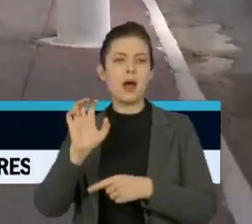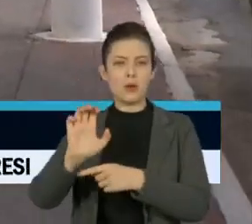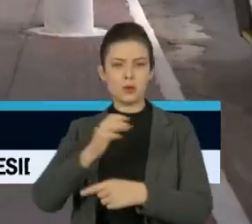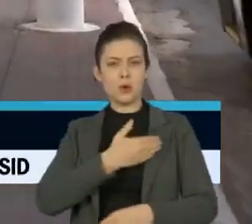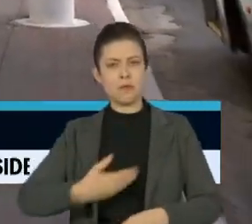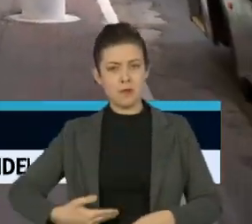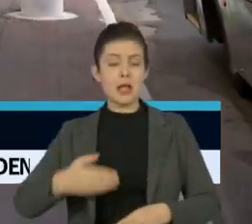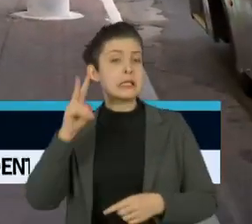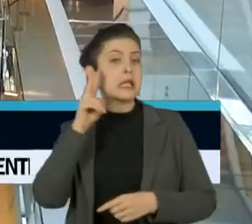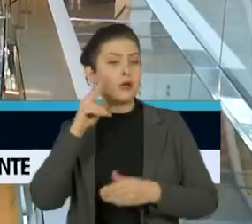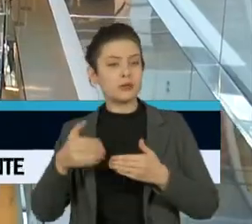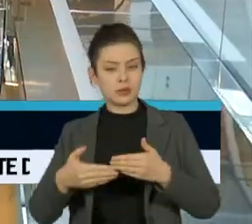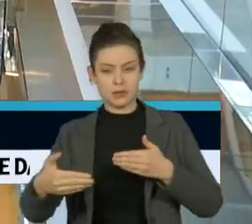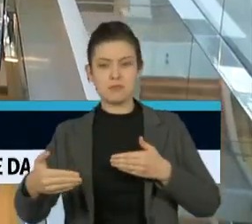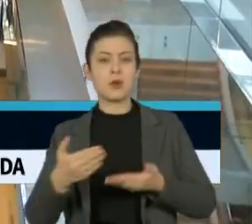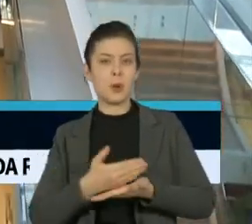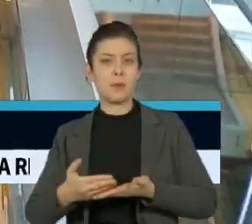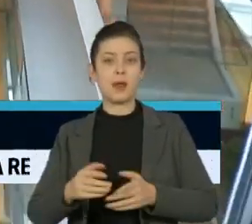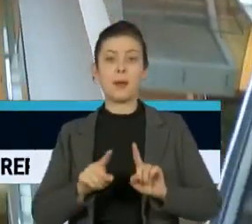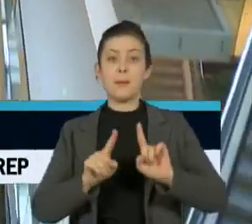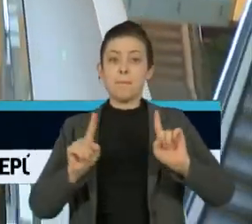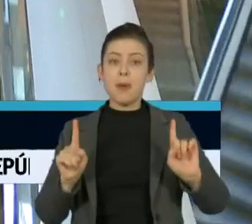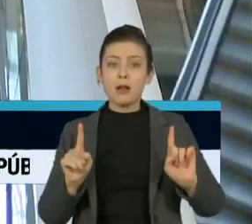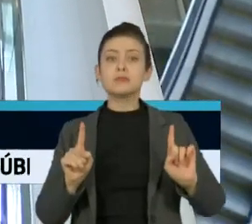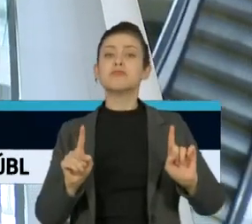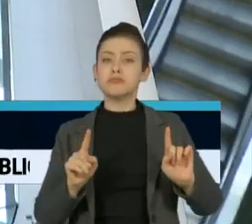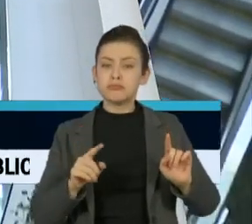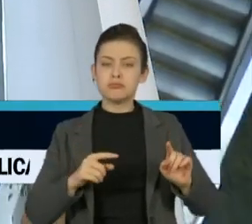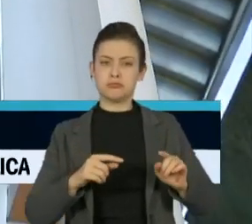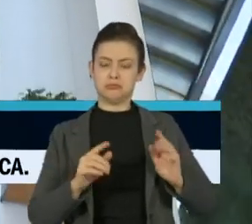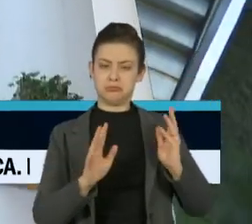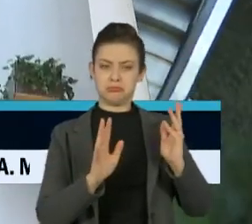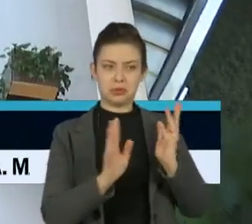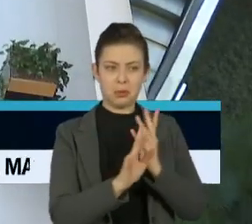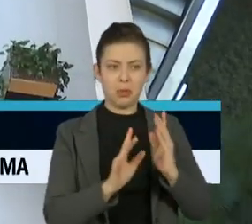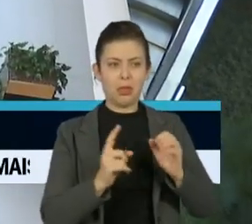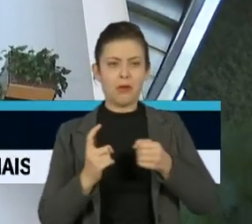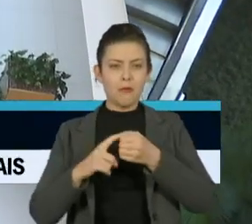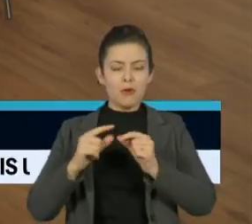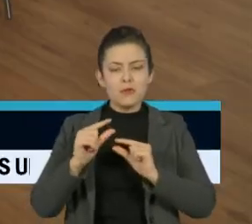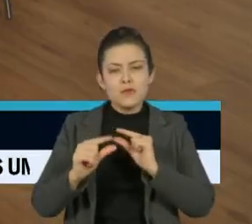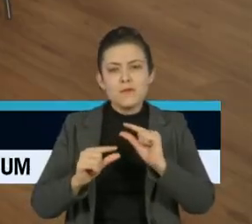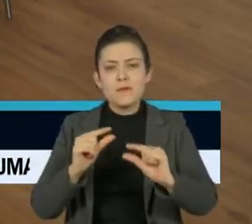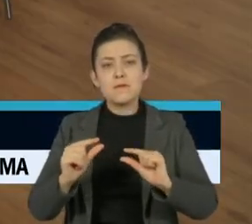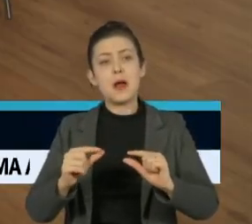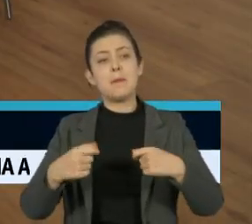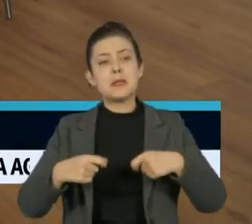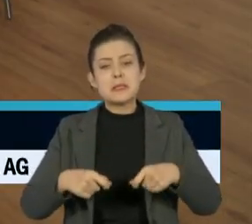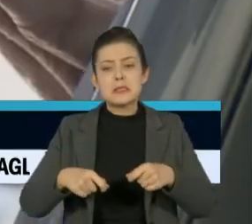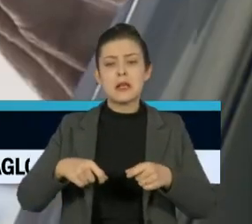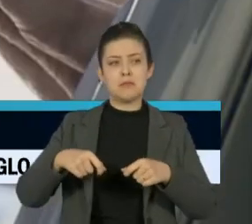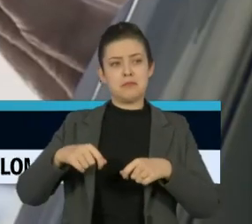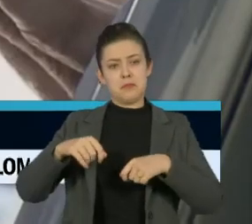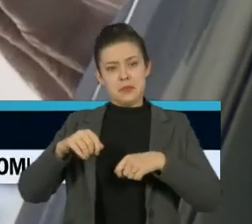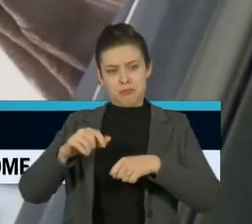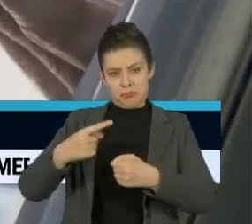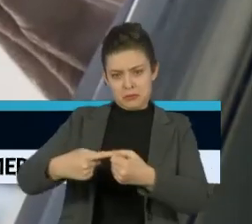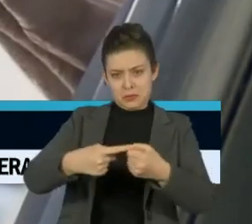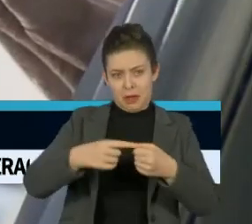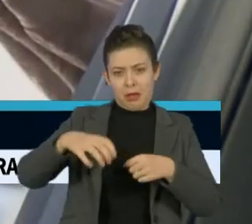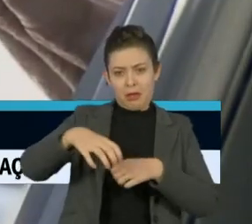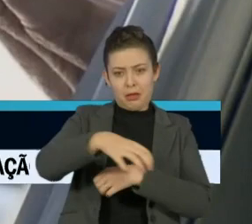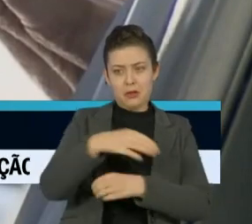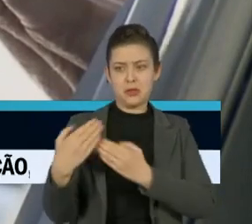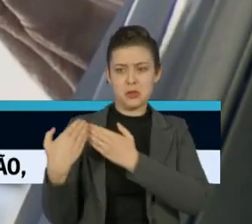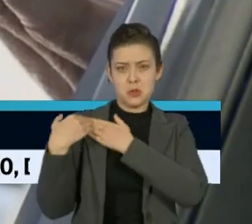partir da próxima segunda-feira, mas a retomada das atividades depende da aprovação dos gestores municipais. Em Santos, no